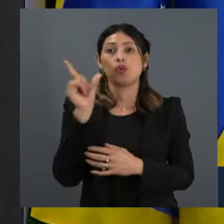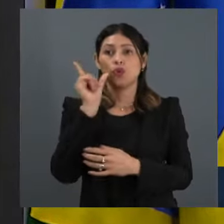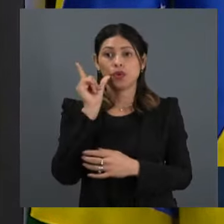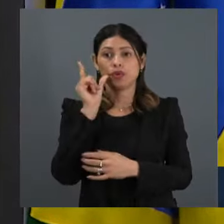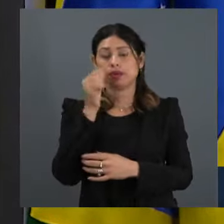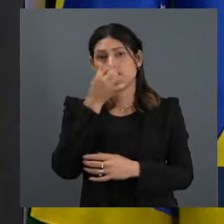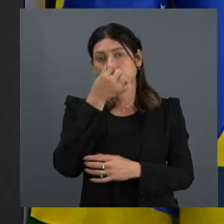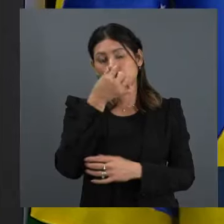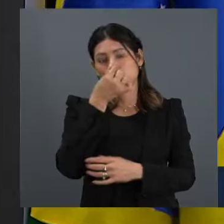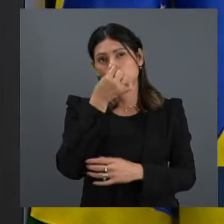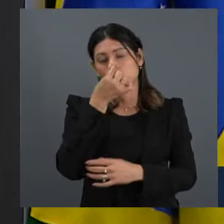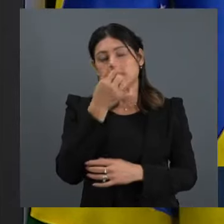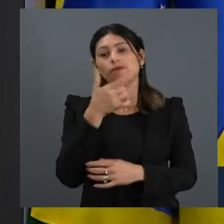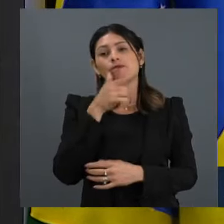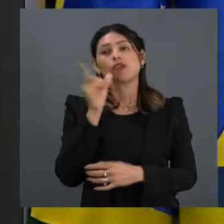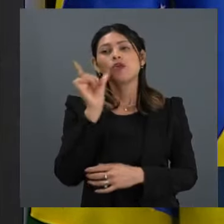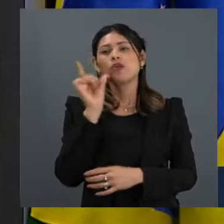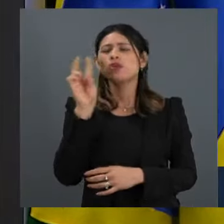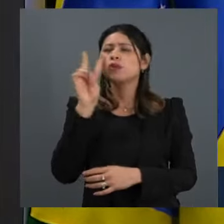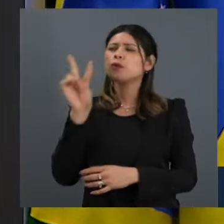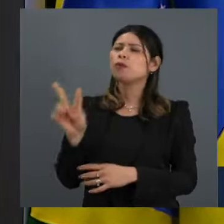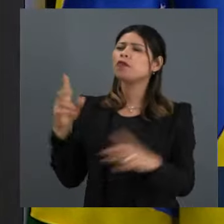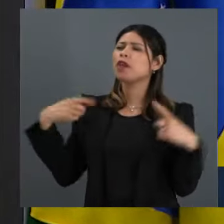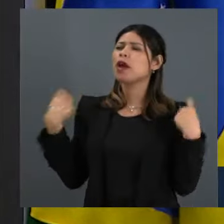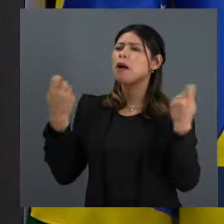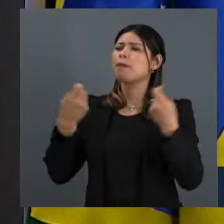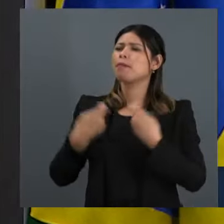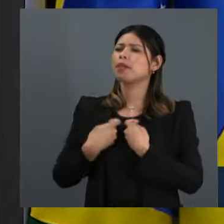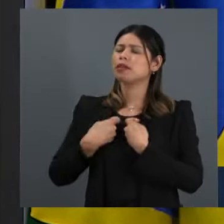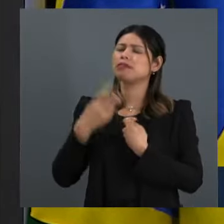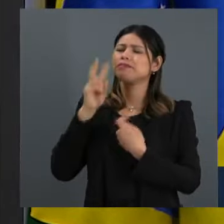Eu acredito que começou equivocadamente.